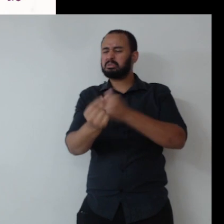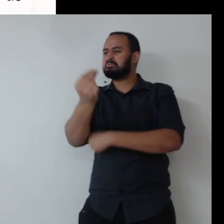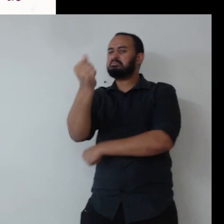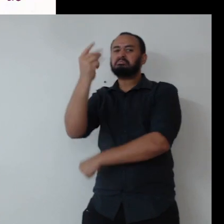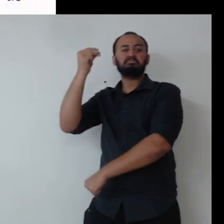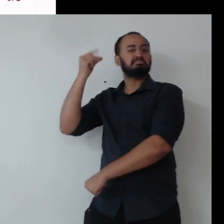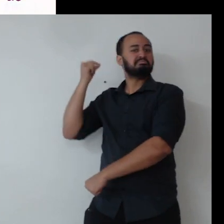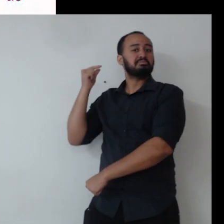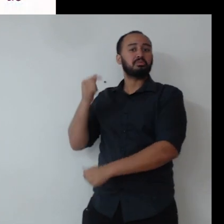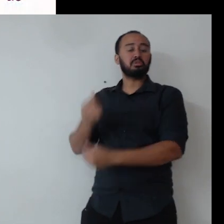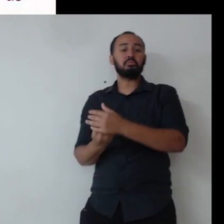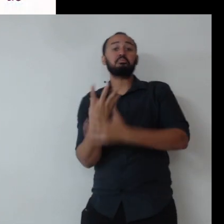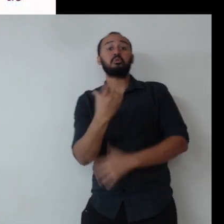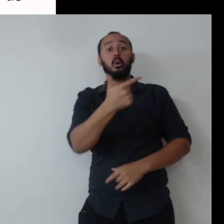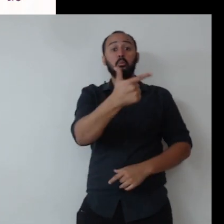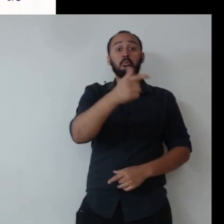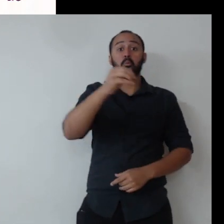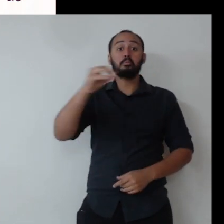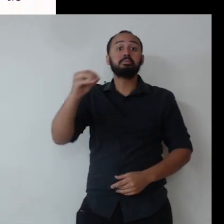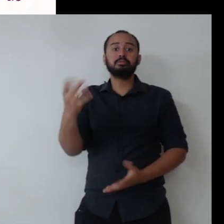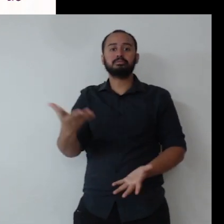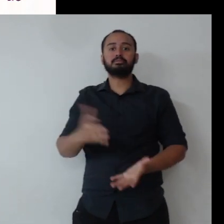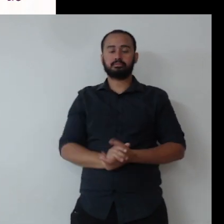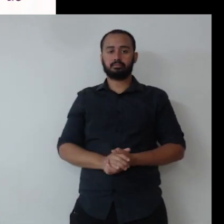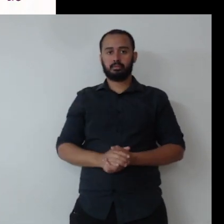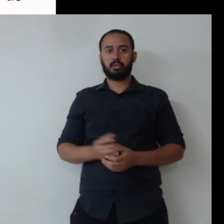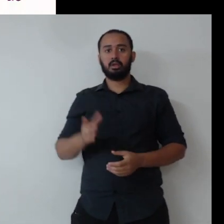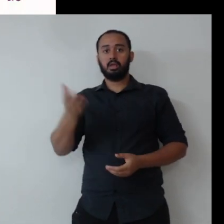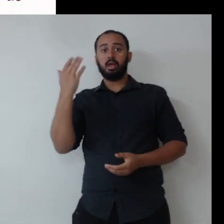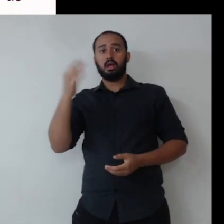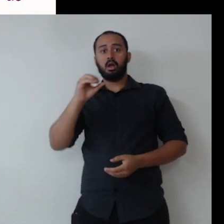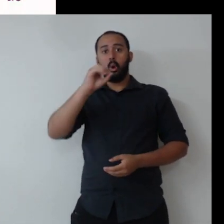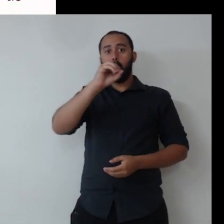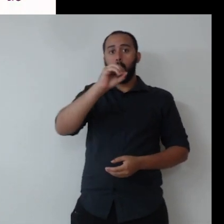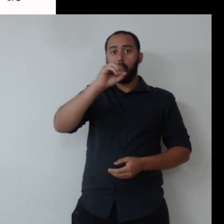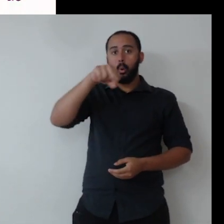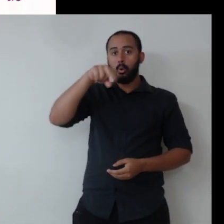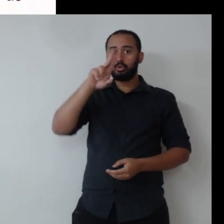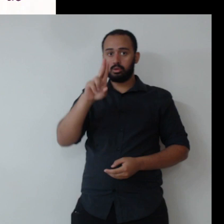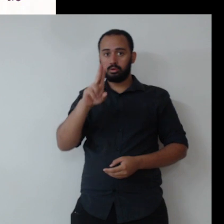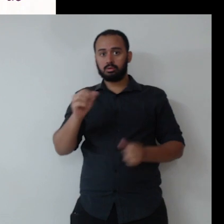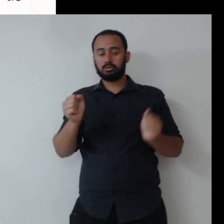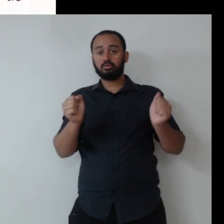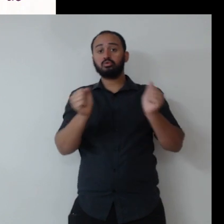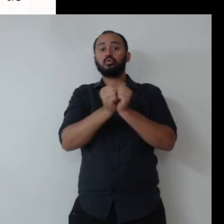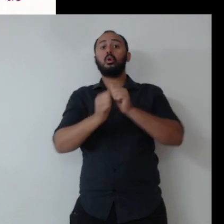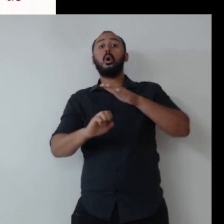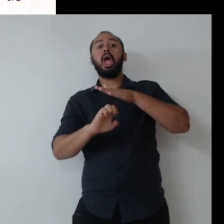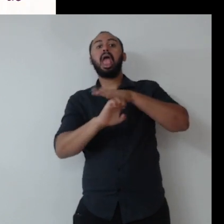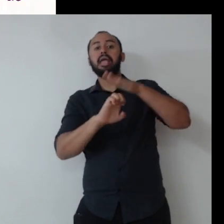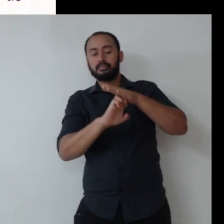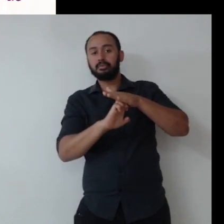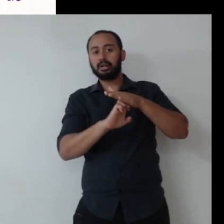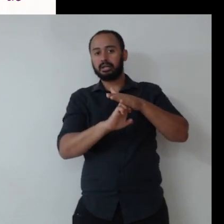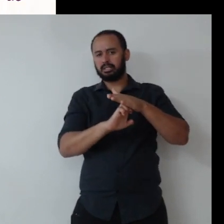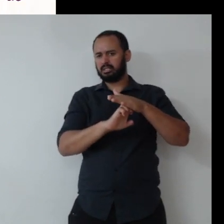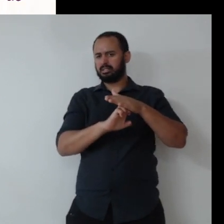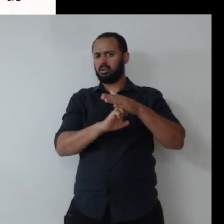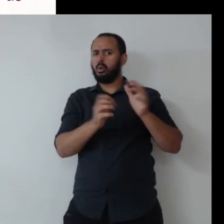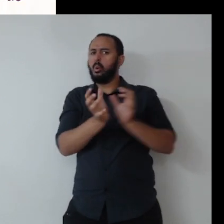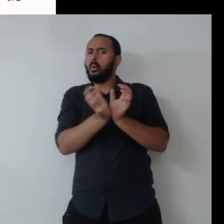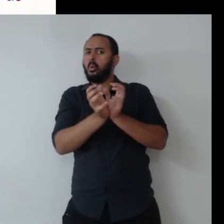verdade. Ele, no ano 2000, a ONU estabeleceu, junto com o setor empresarial ali, um pacto